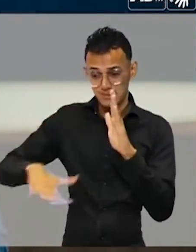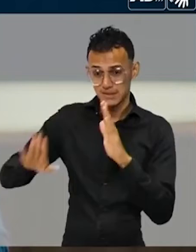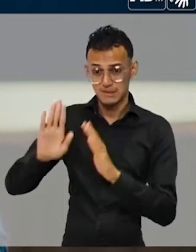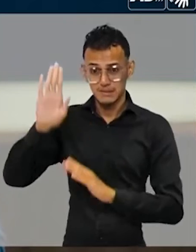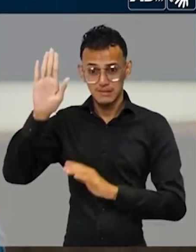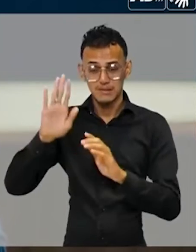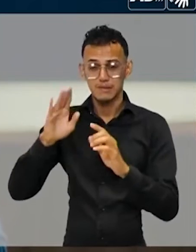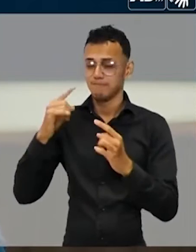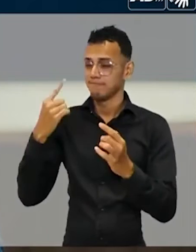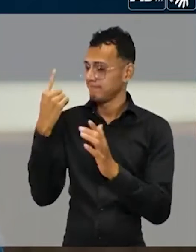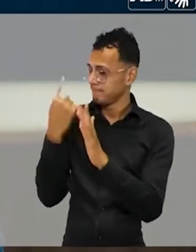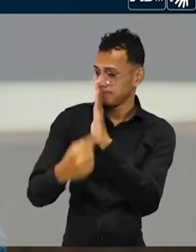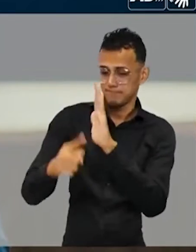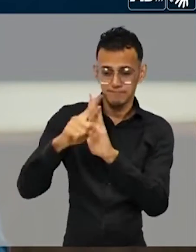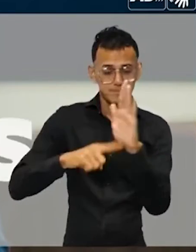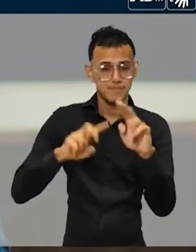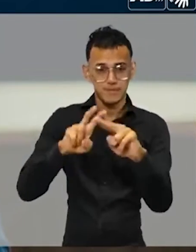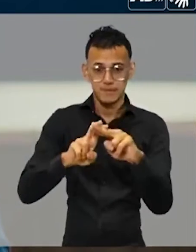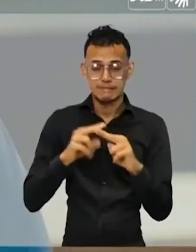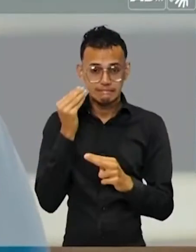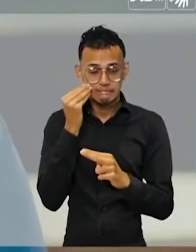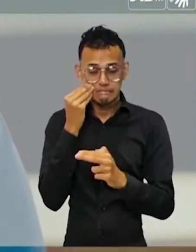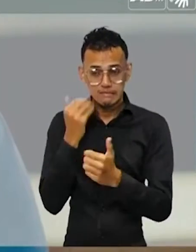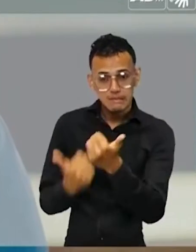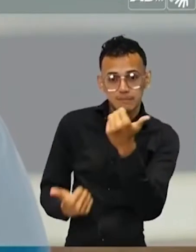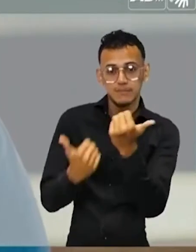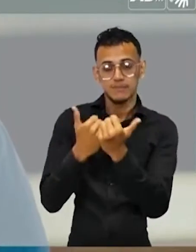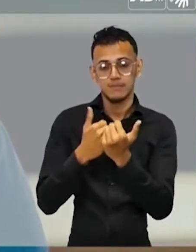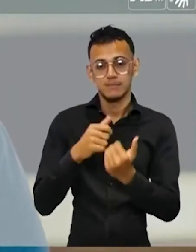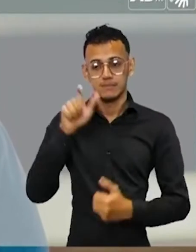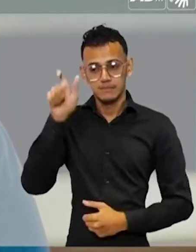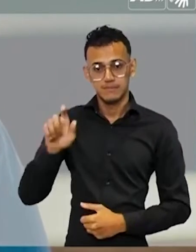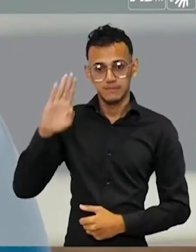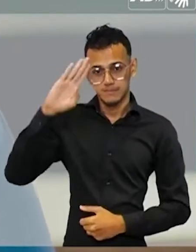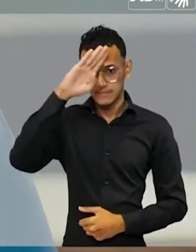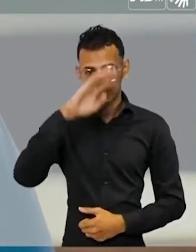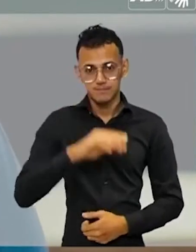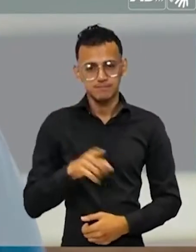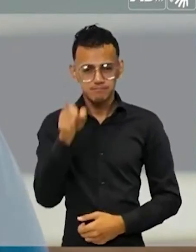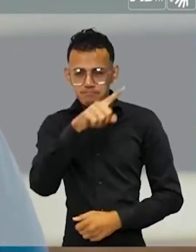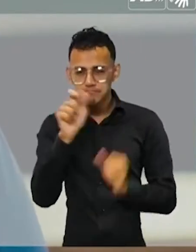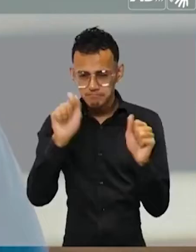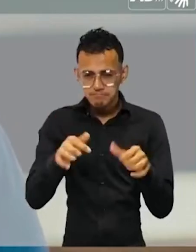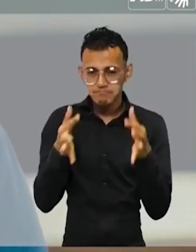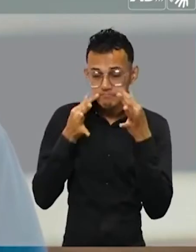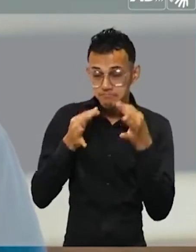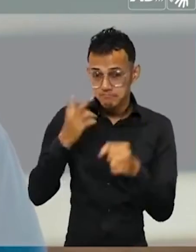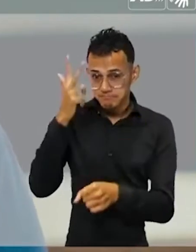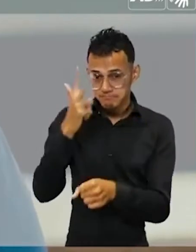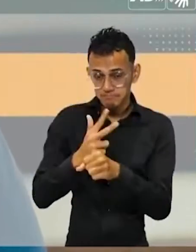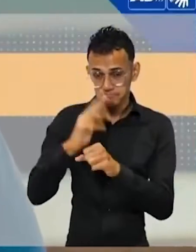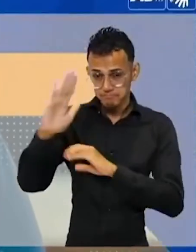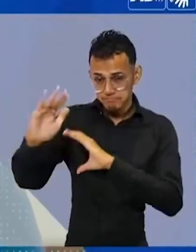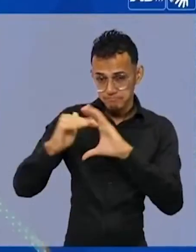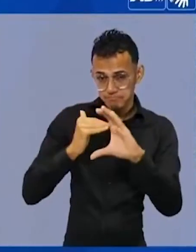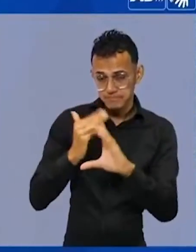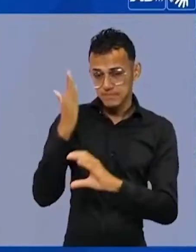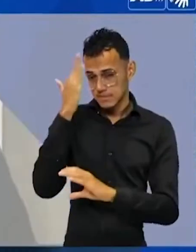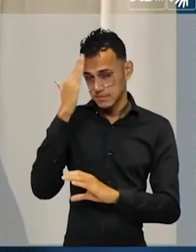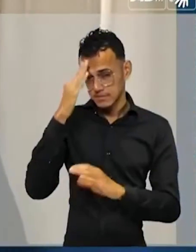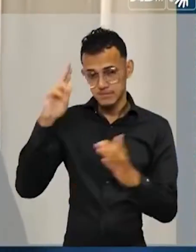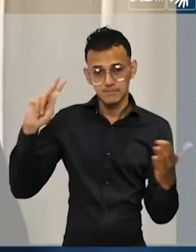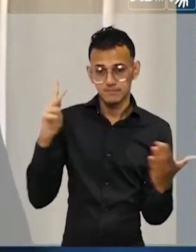tentar ajudar o capitão. Assista o vídeo que o presidente me mandou após saber o que aconteceu.